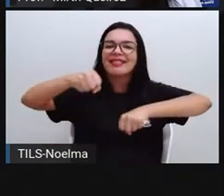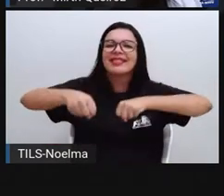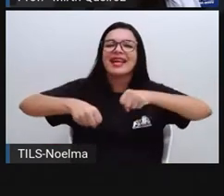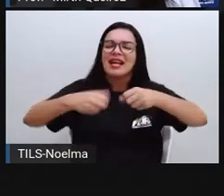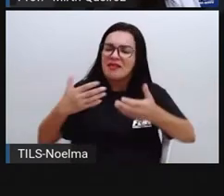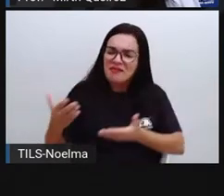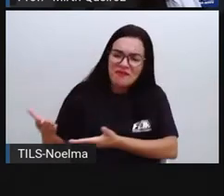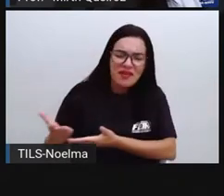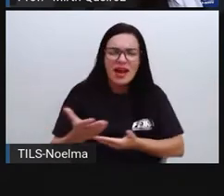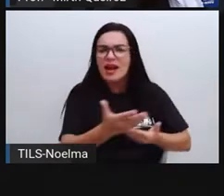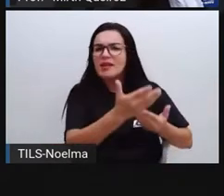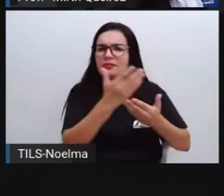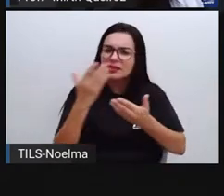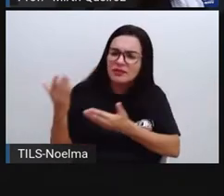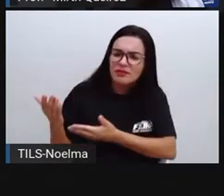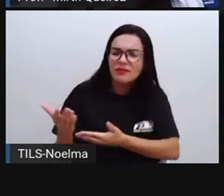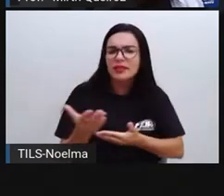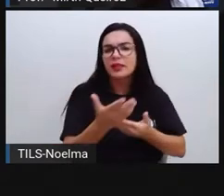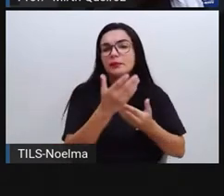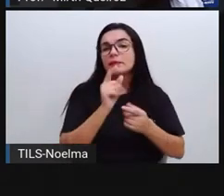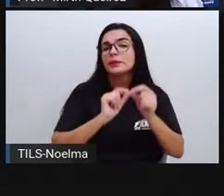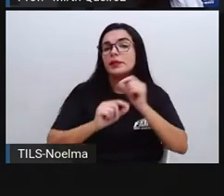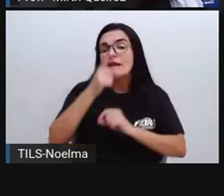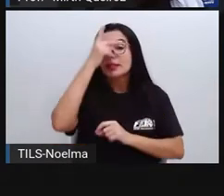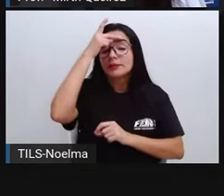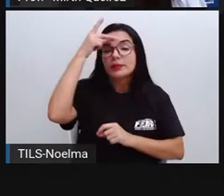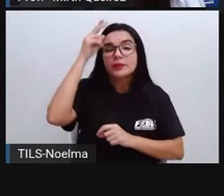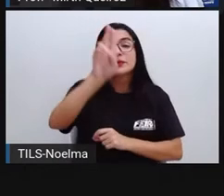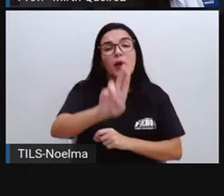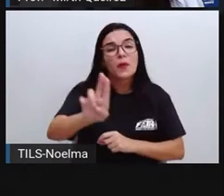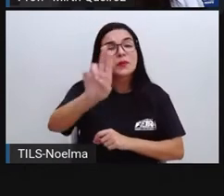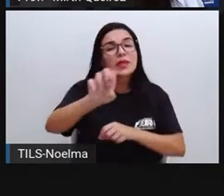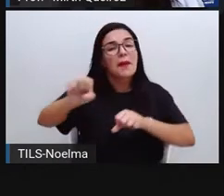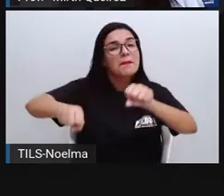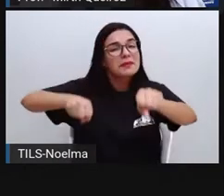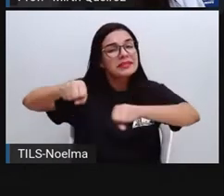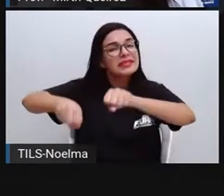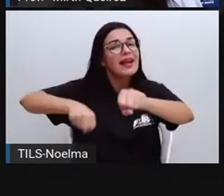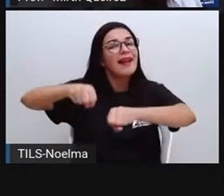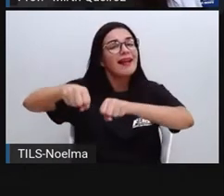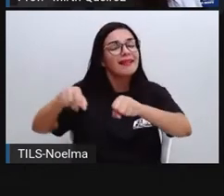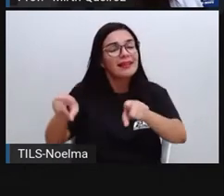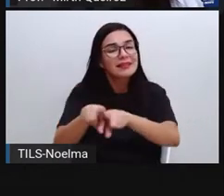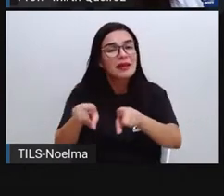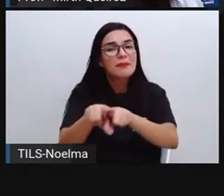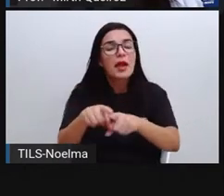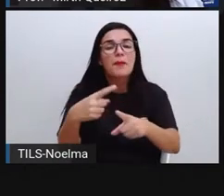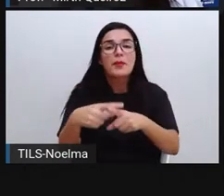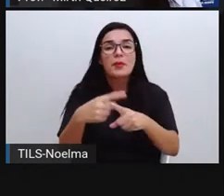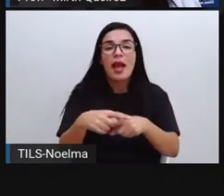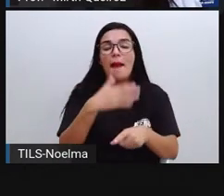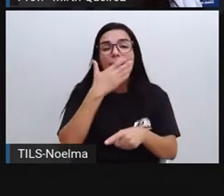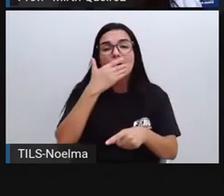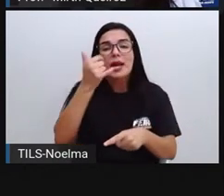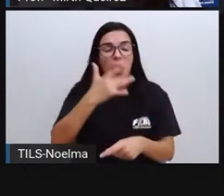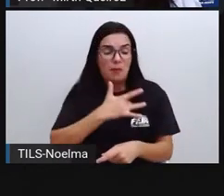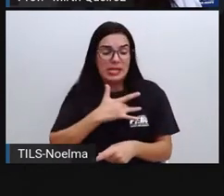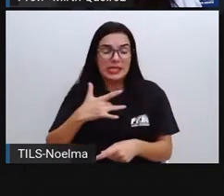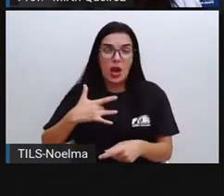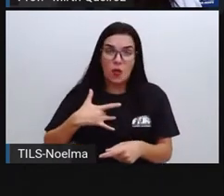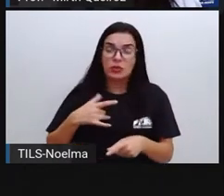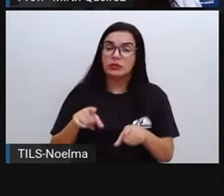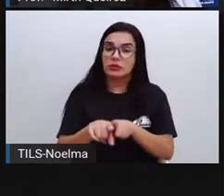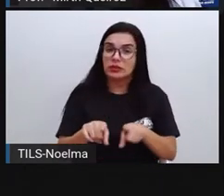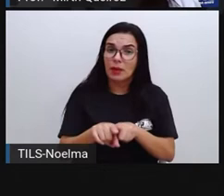utilizarem aí a bicicleta, né? Como um veículo aí, um transporte aí para que elas fossem para